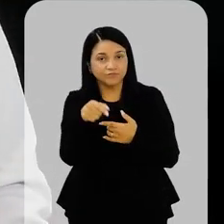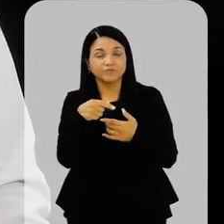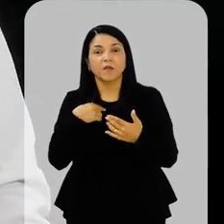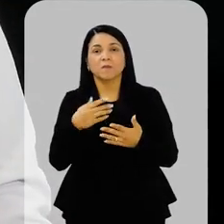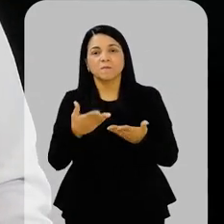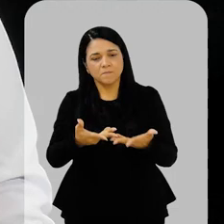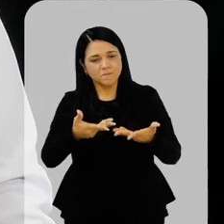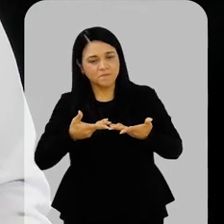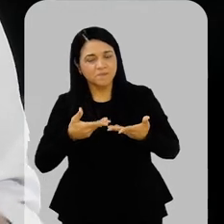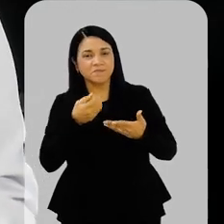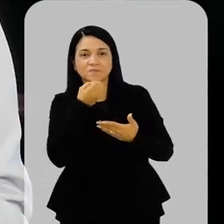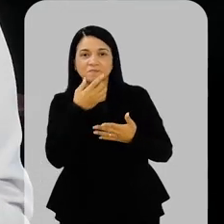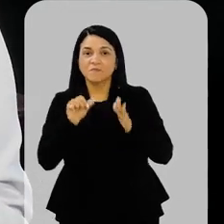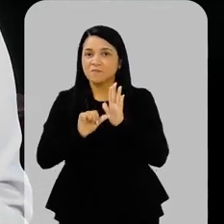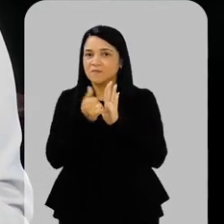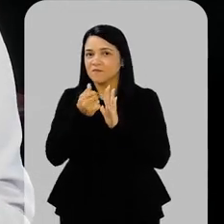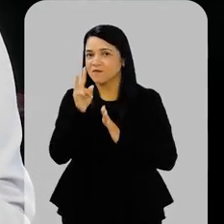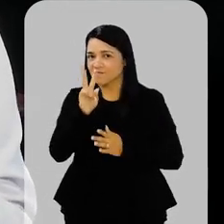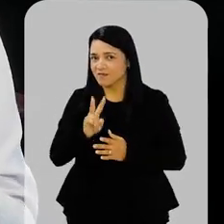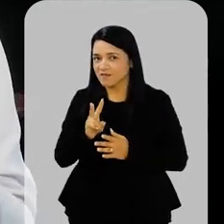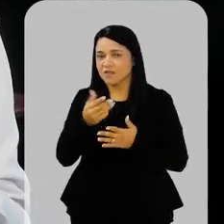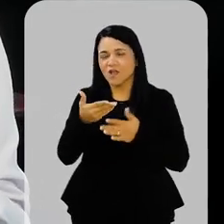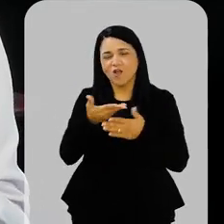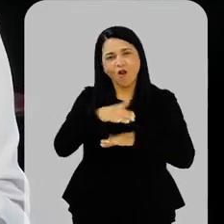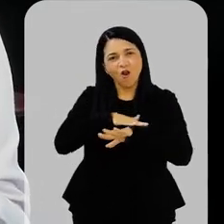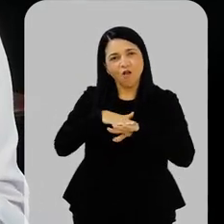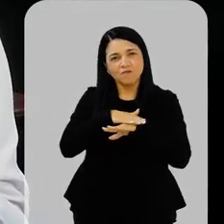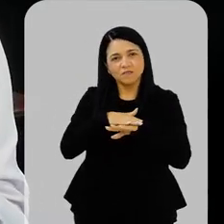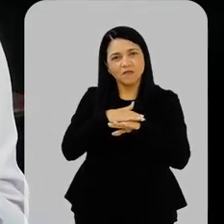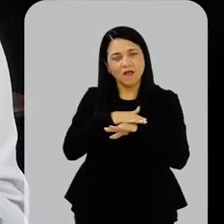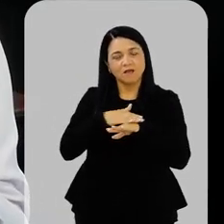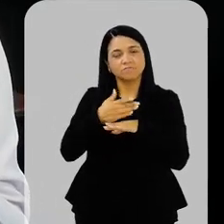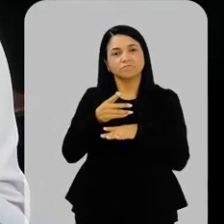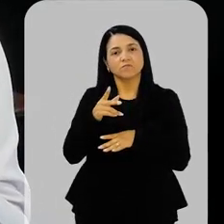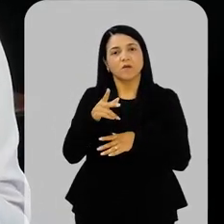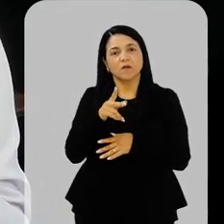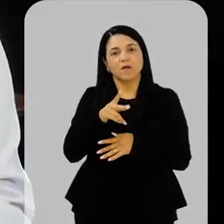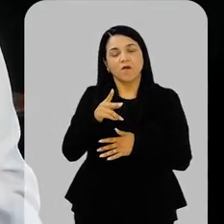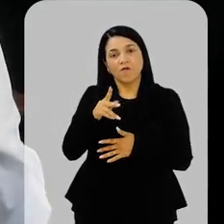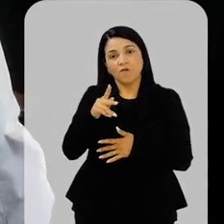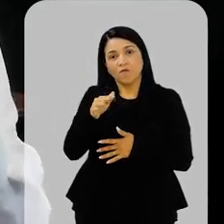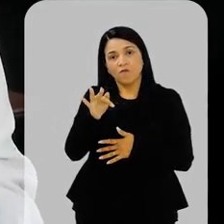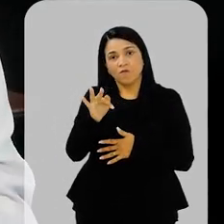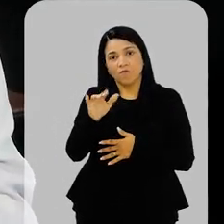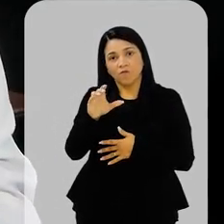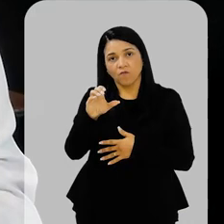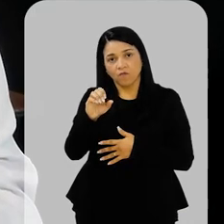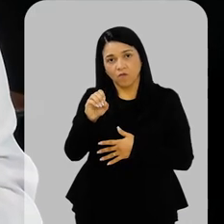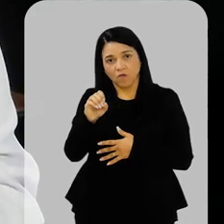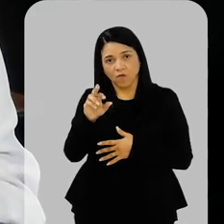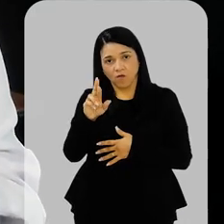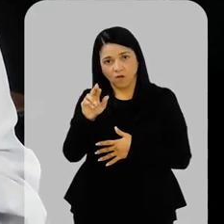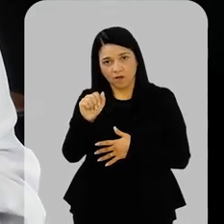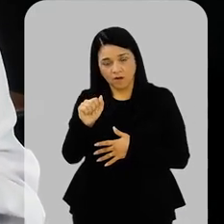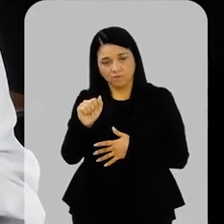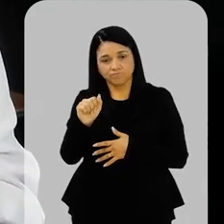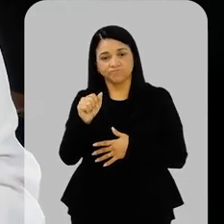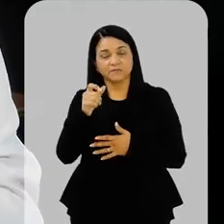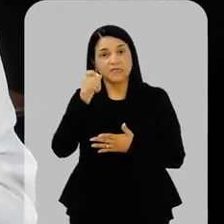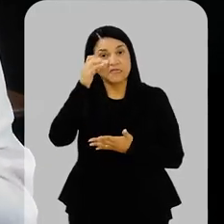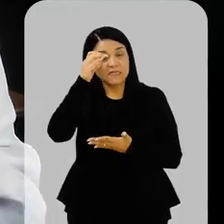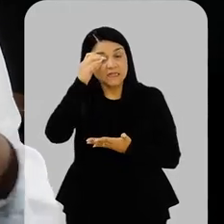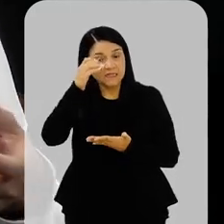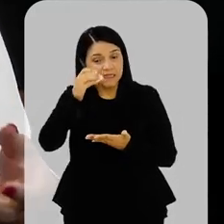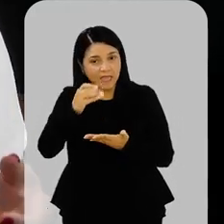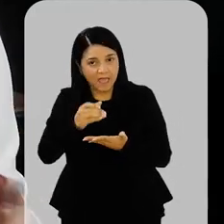recebo. E eu queria começar conversando com a Flora justamente sobre isso, né? Essa é a sua tese e você vem fazendo uma